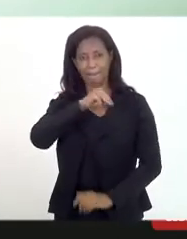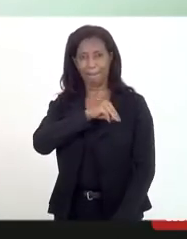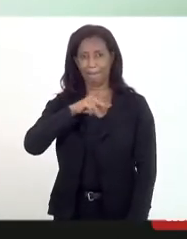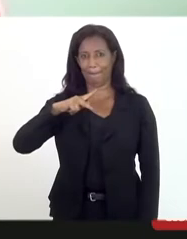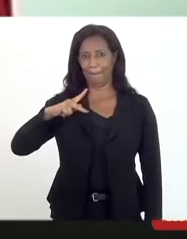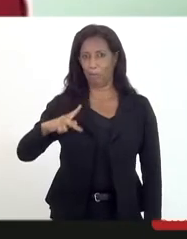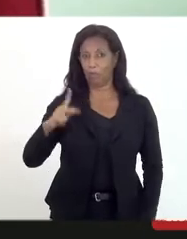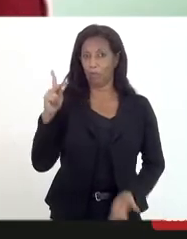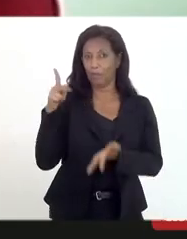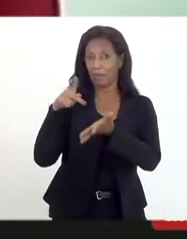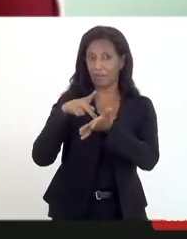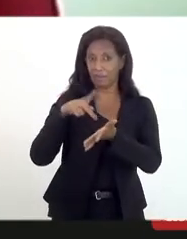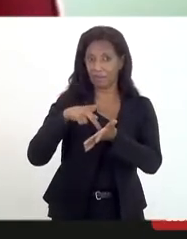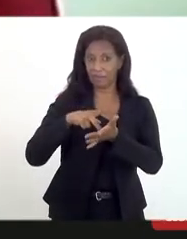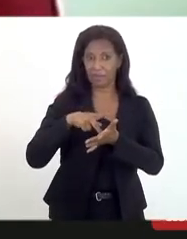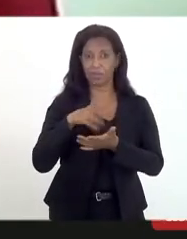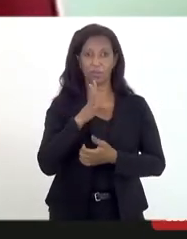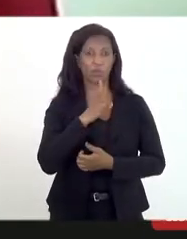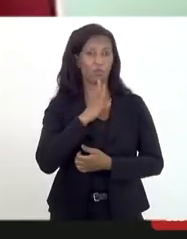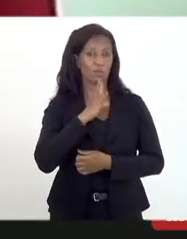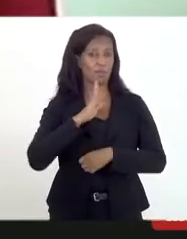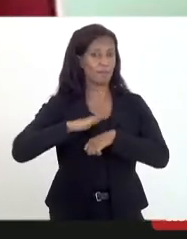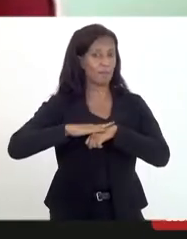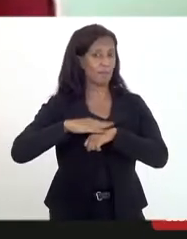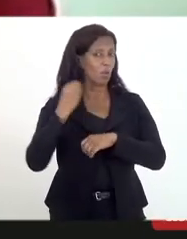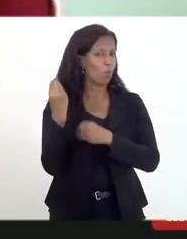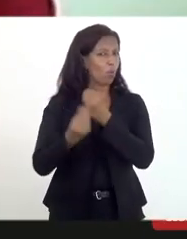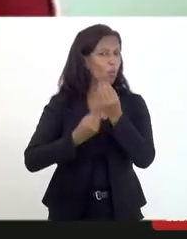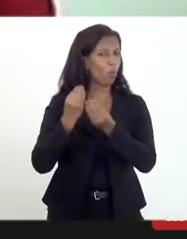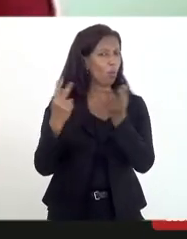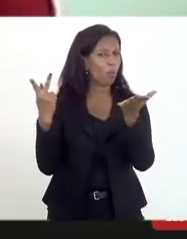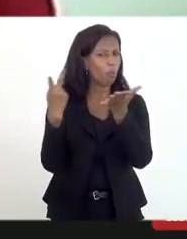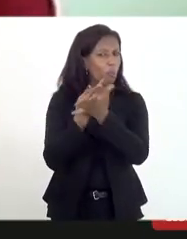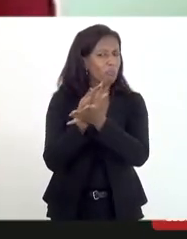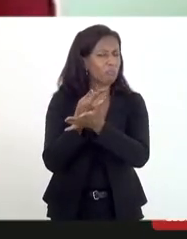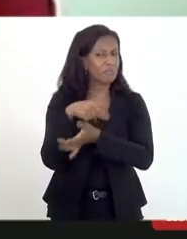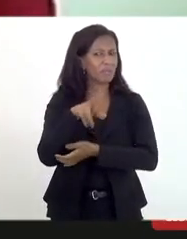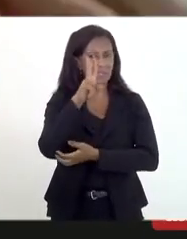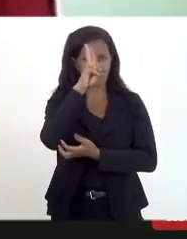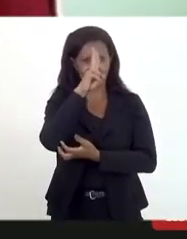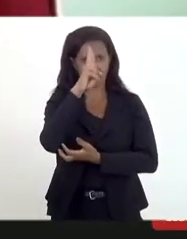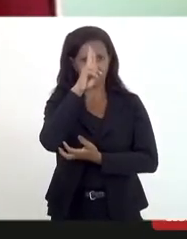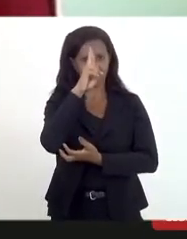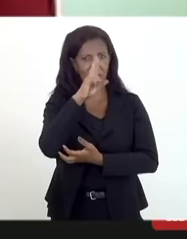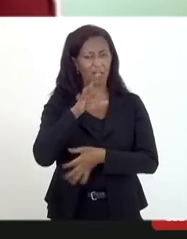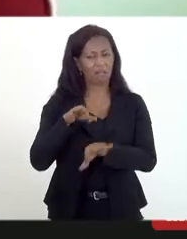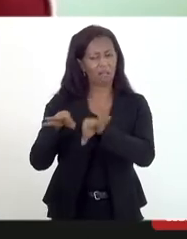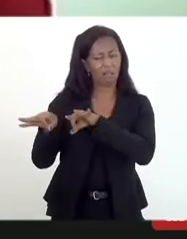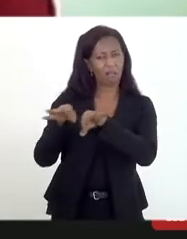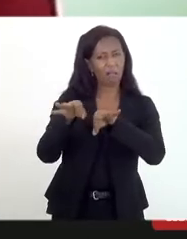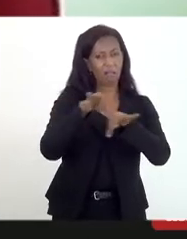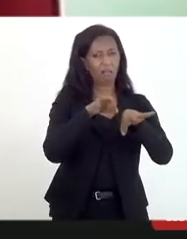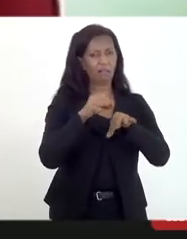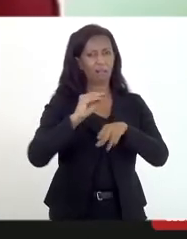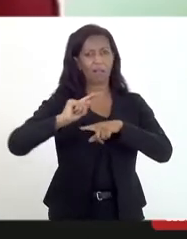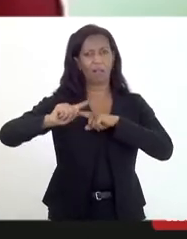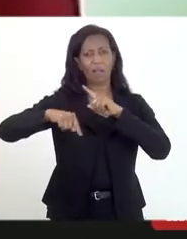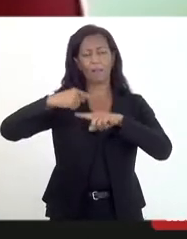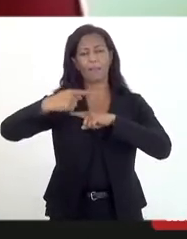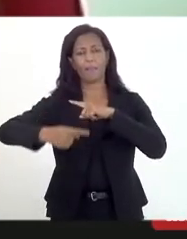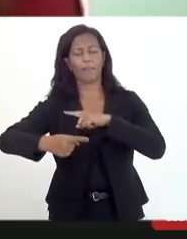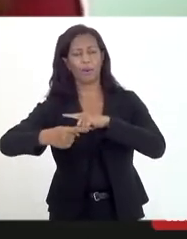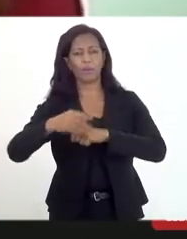verdade, a gente queria conhecer bem como se deu esse fato e as medidas adotadas após o